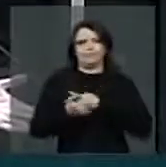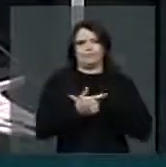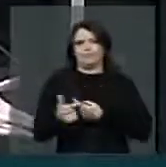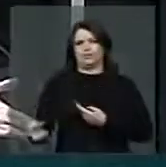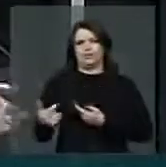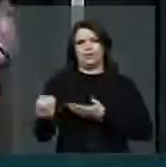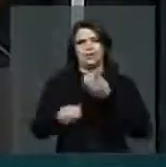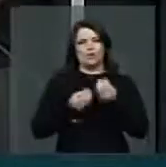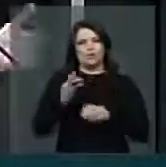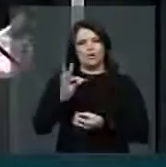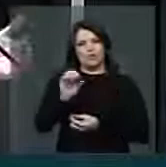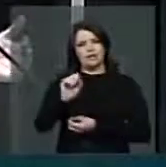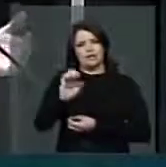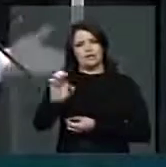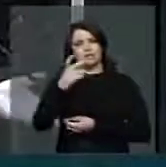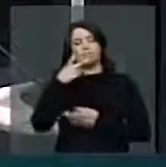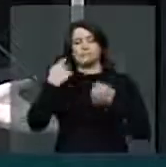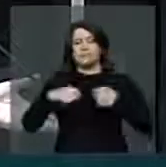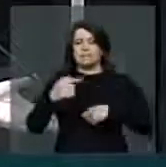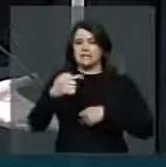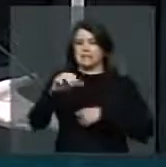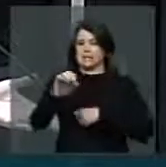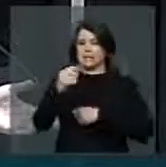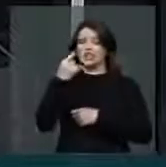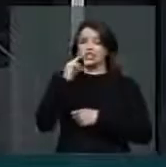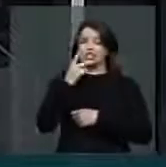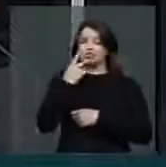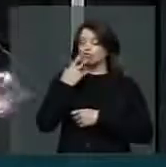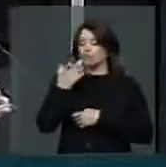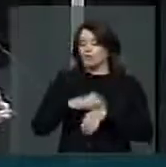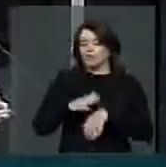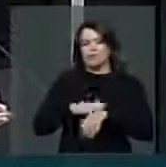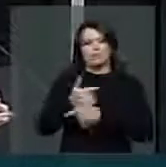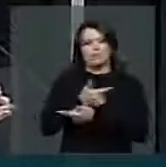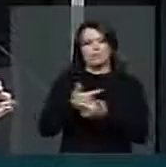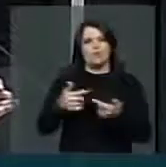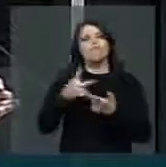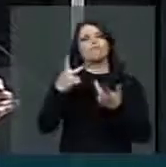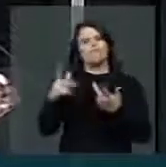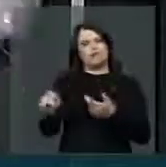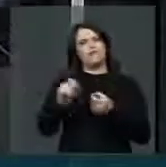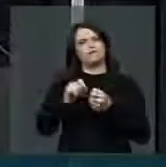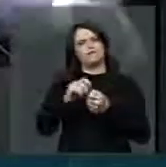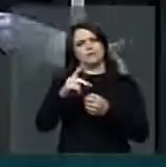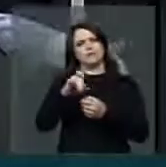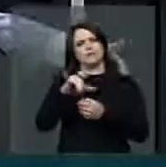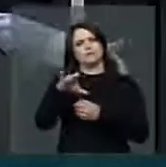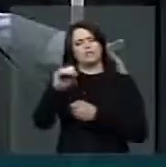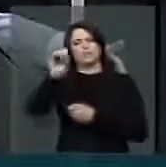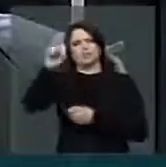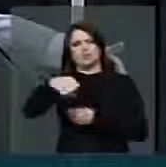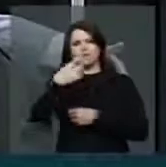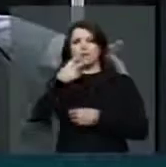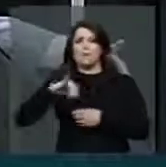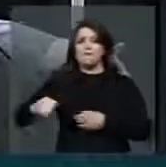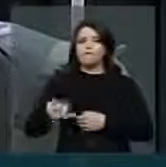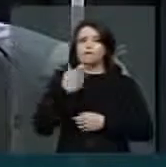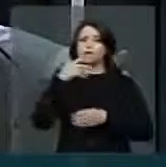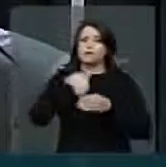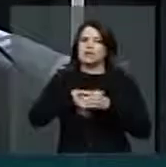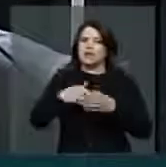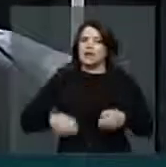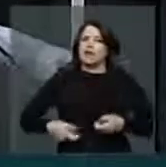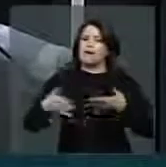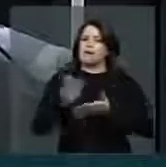O TSE precisa de 70 dias, não dá tempo. Vamos fazer um plebiscito, sim. Mas aproveitando as eleições, para não ter que